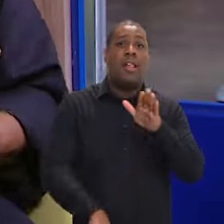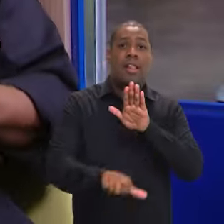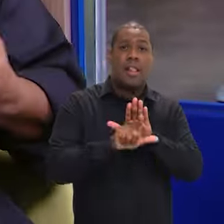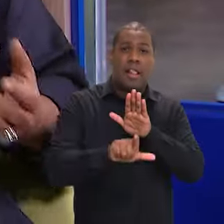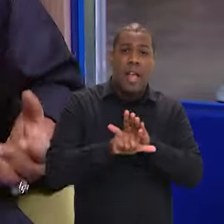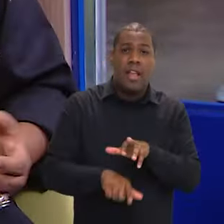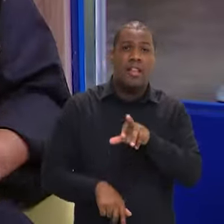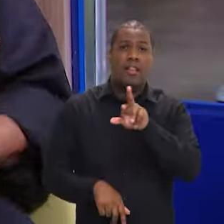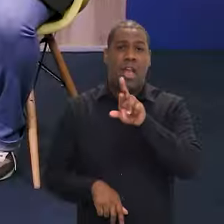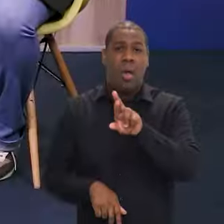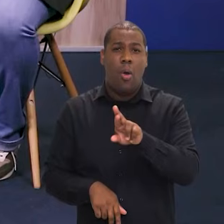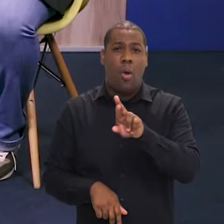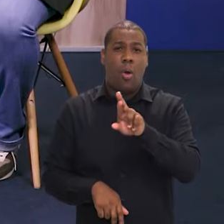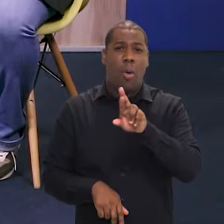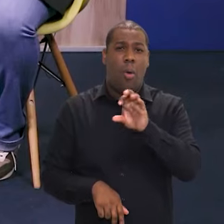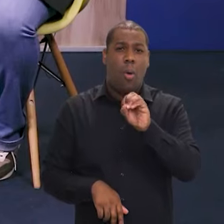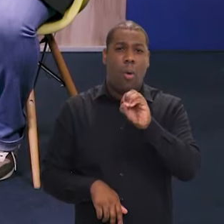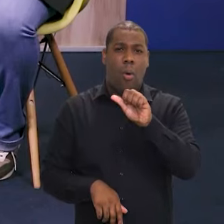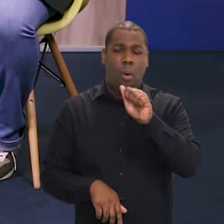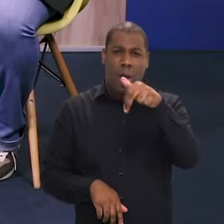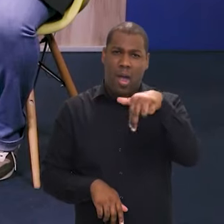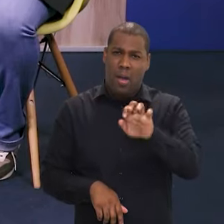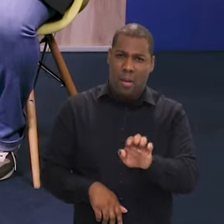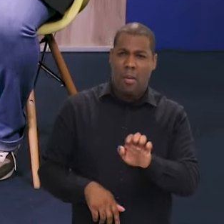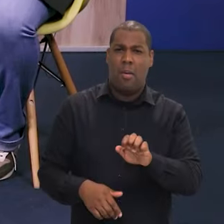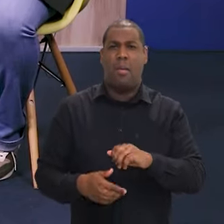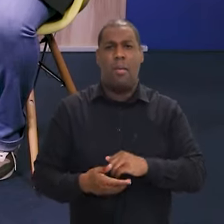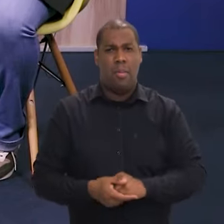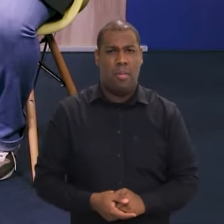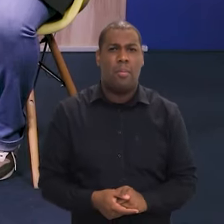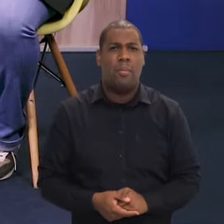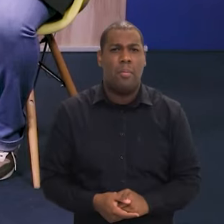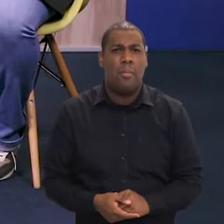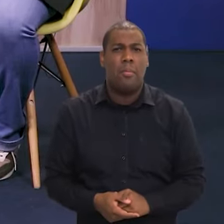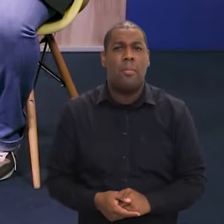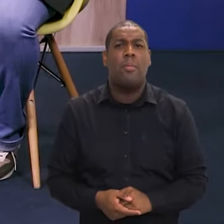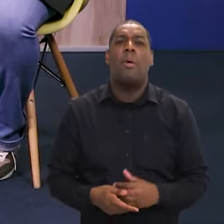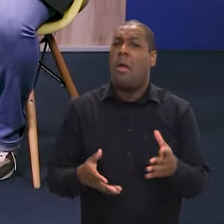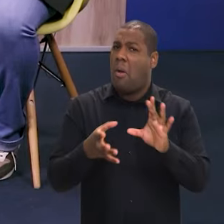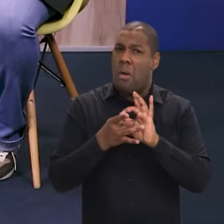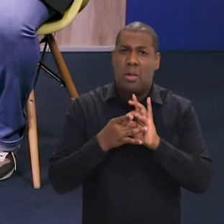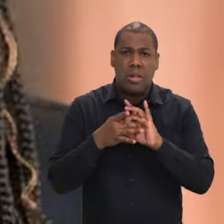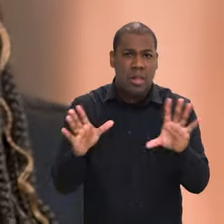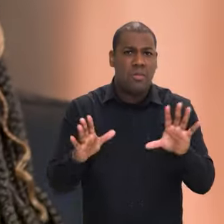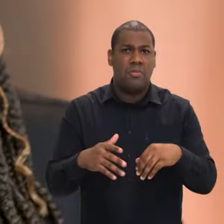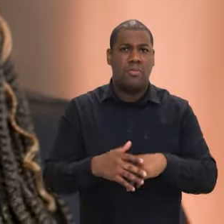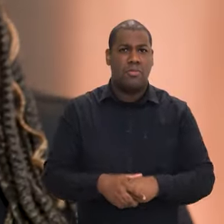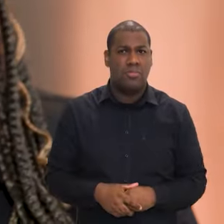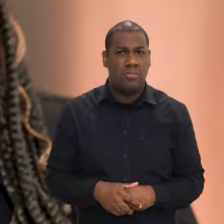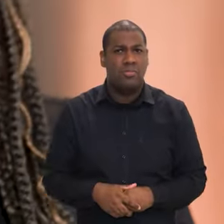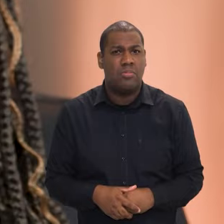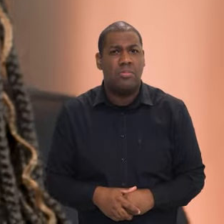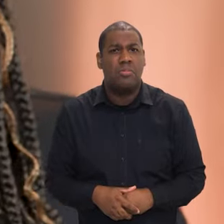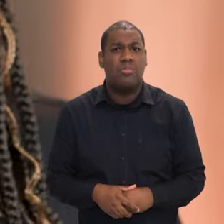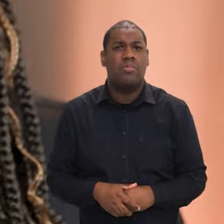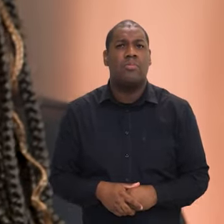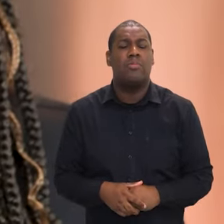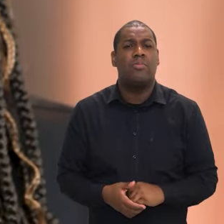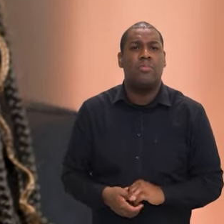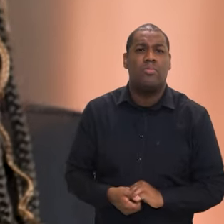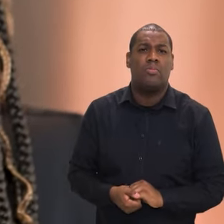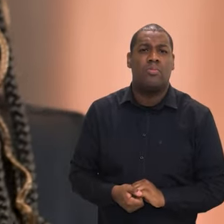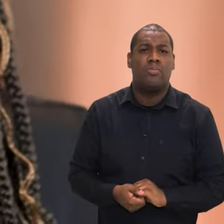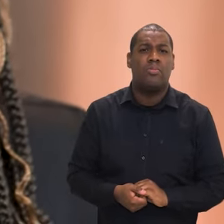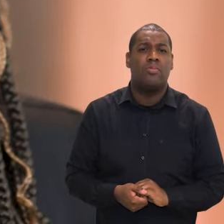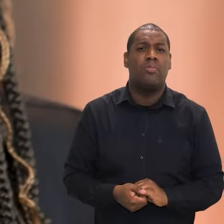Fomento, que é a Lei Rouanet, houve escuta do setor, foi uma audiência aberta. Para todas as coisas que